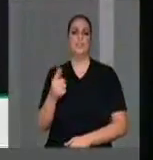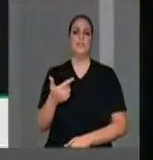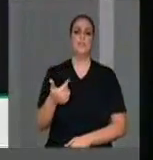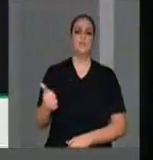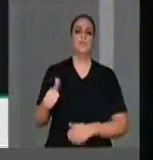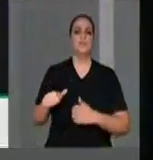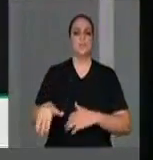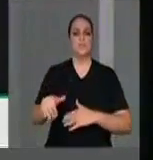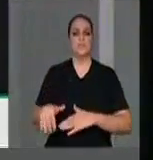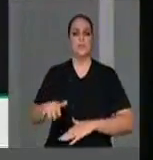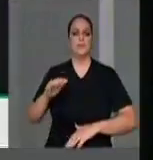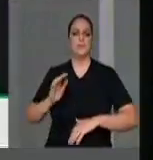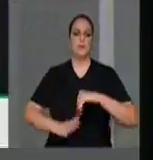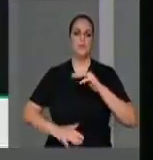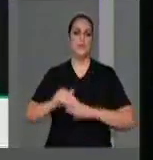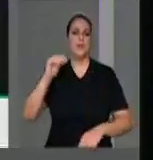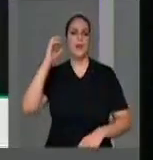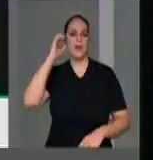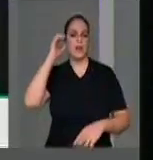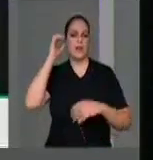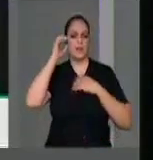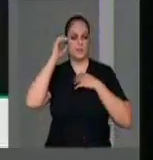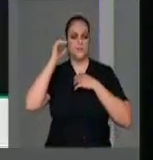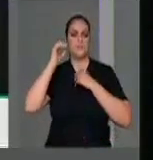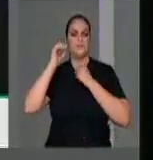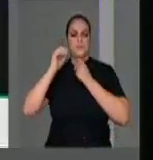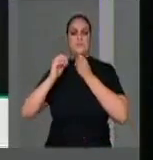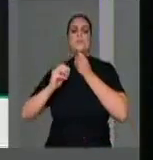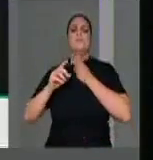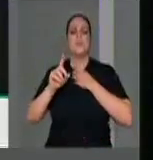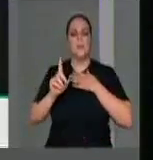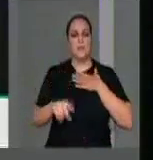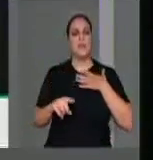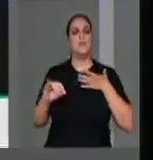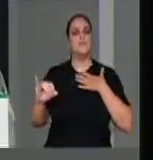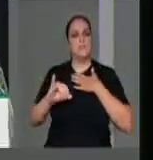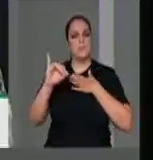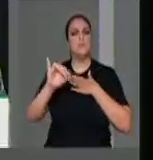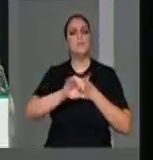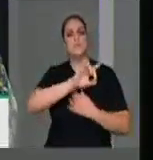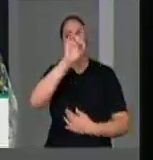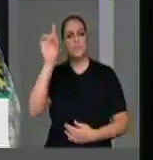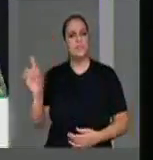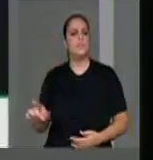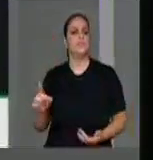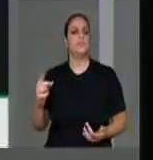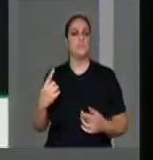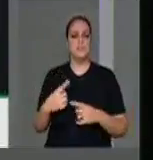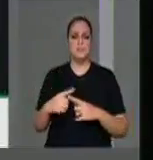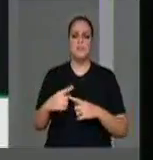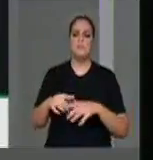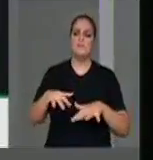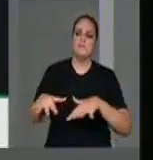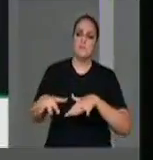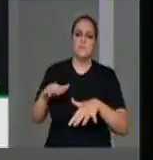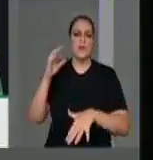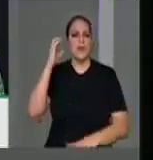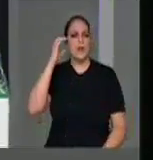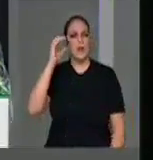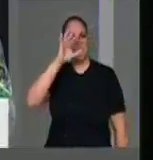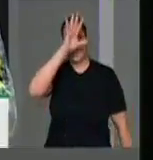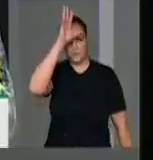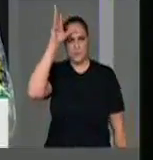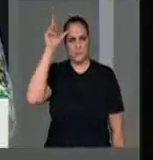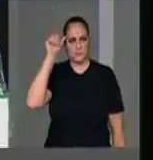cuja data é resultado da mobilização dos profissionais e das profissionais da Rádio Nacional. No Amapá,